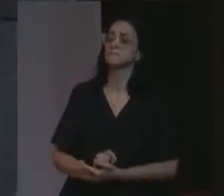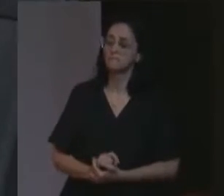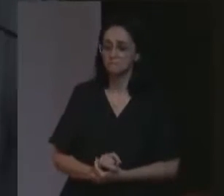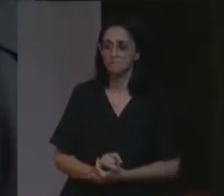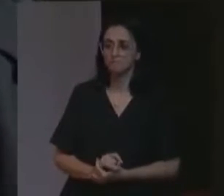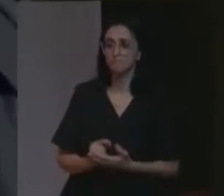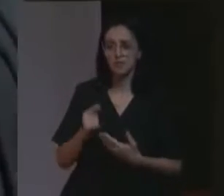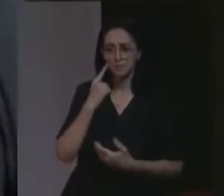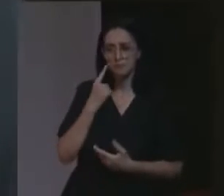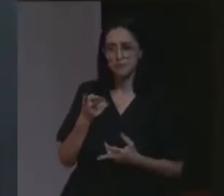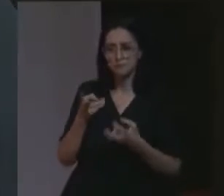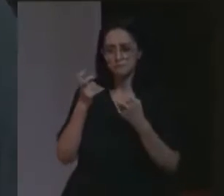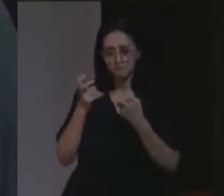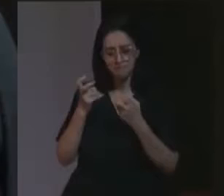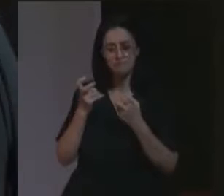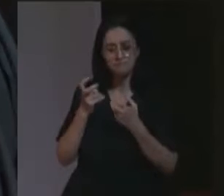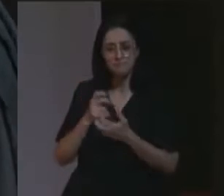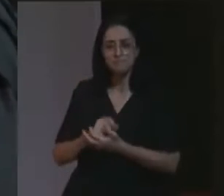Vejam,